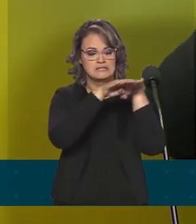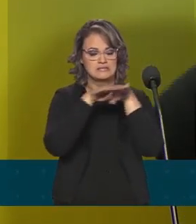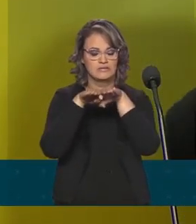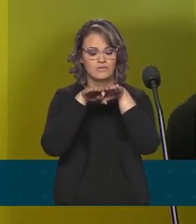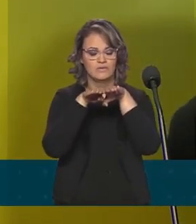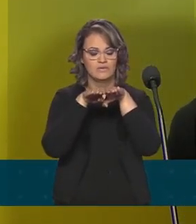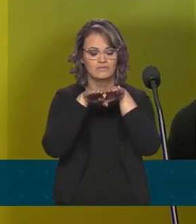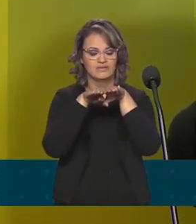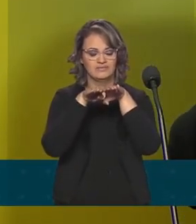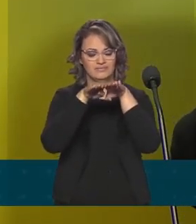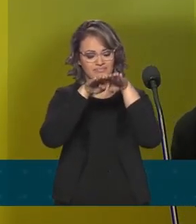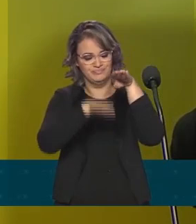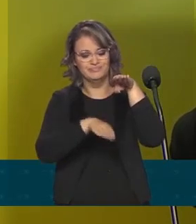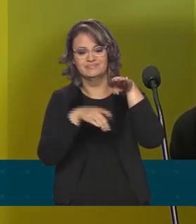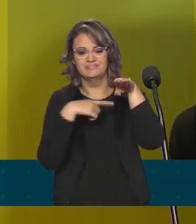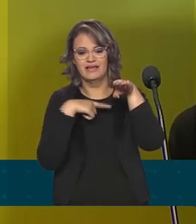Brasil.